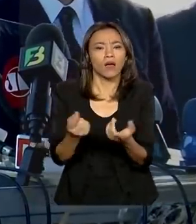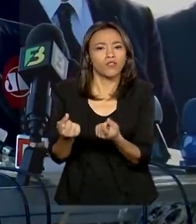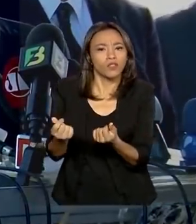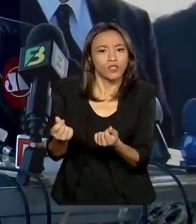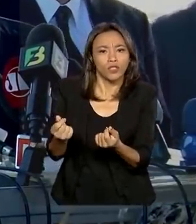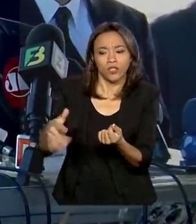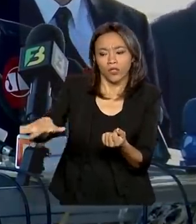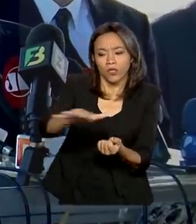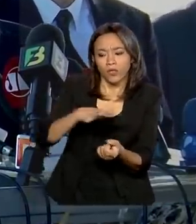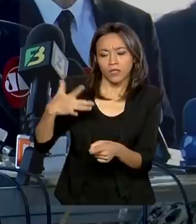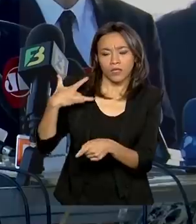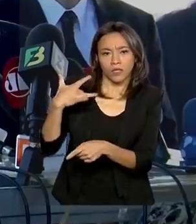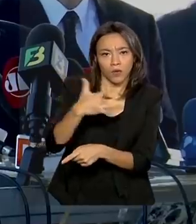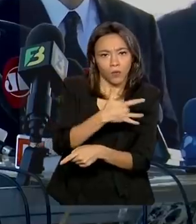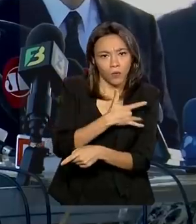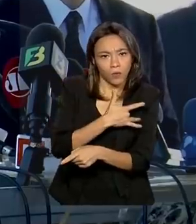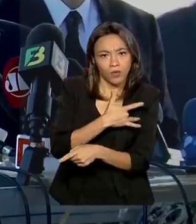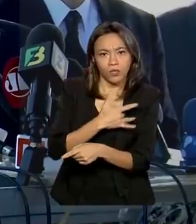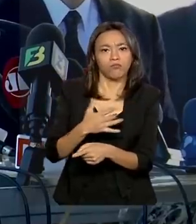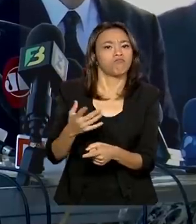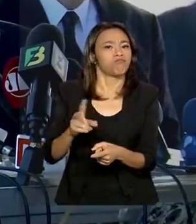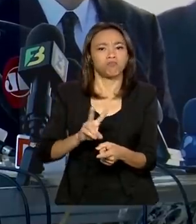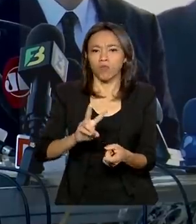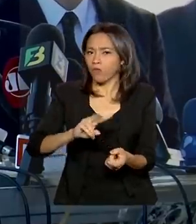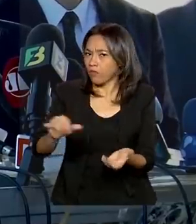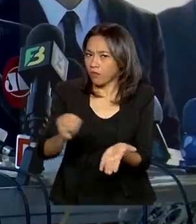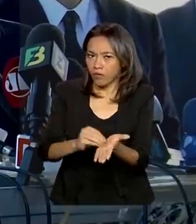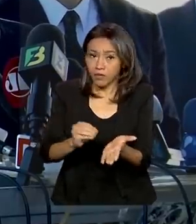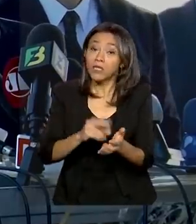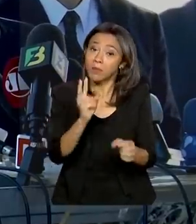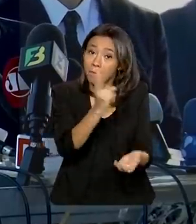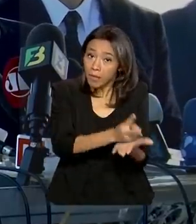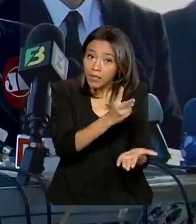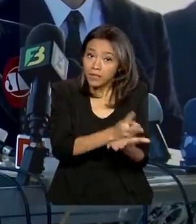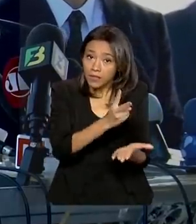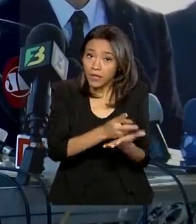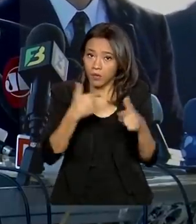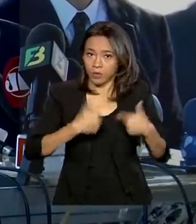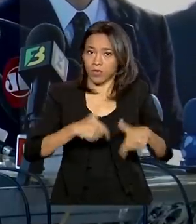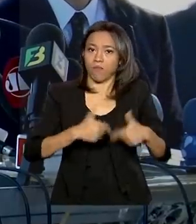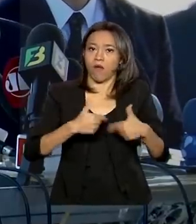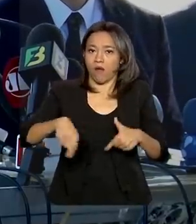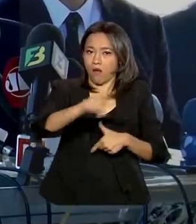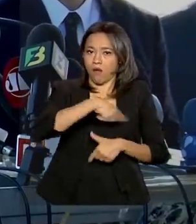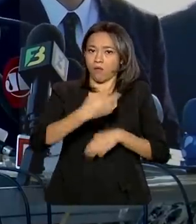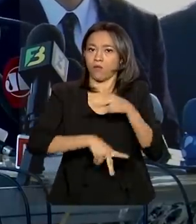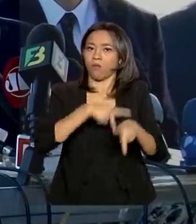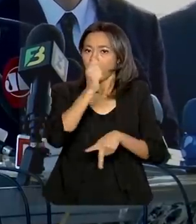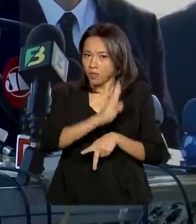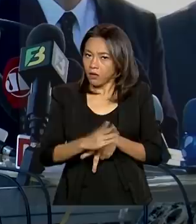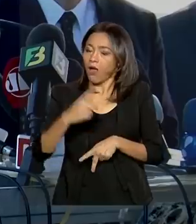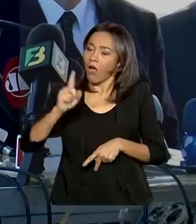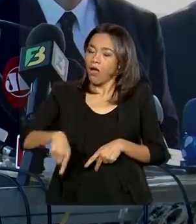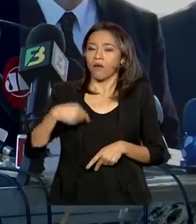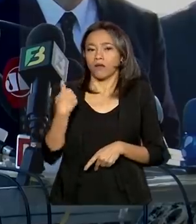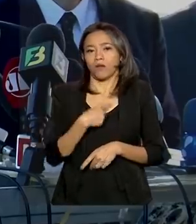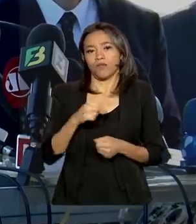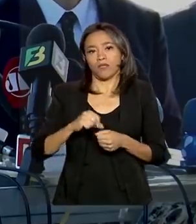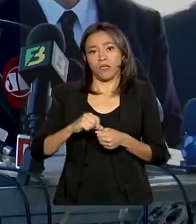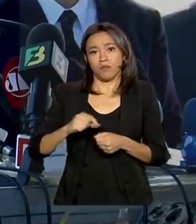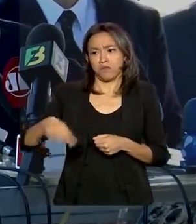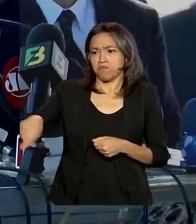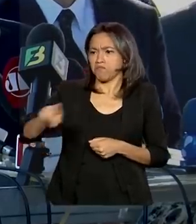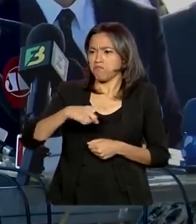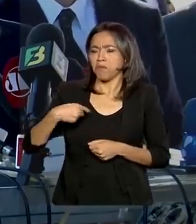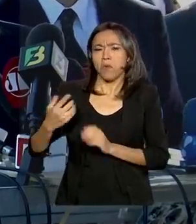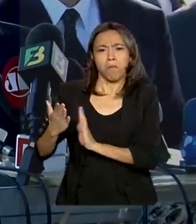dinheiro para preservarmos os empregos dos brasileiros. É o que nós estamos fazendo. Nós fomos elogiados em